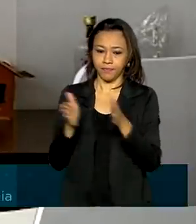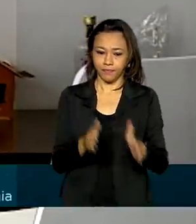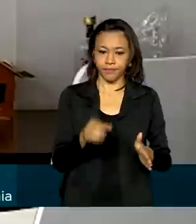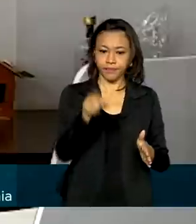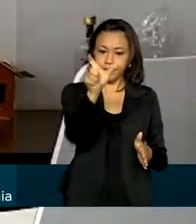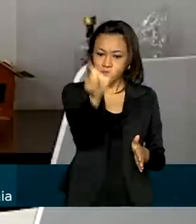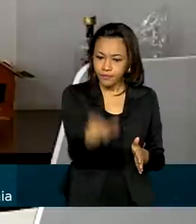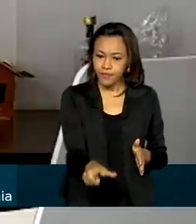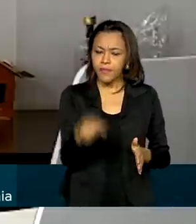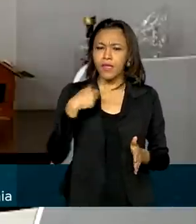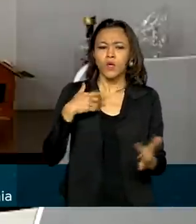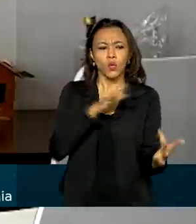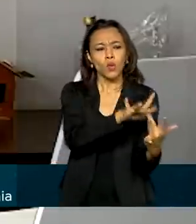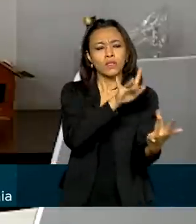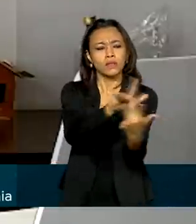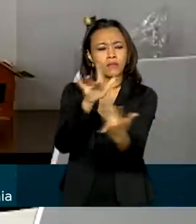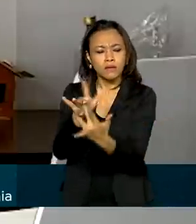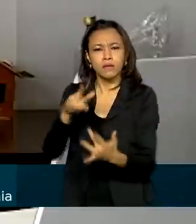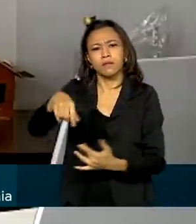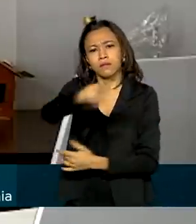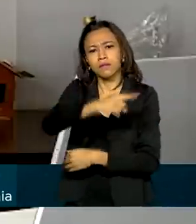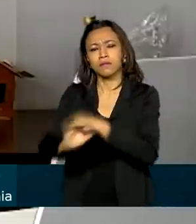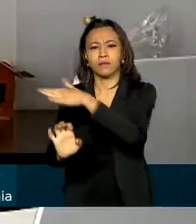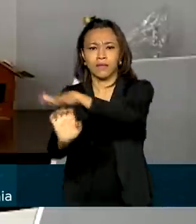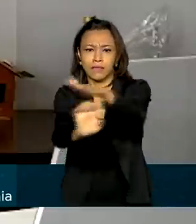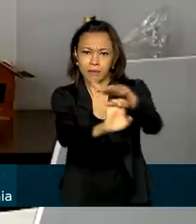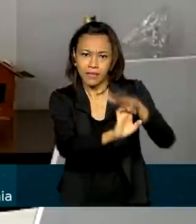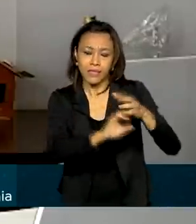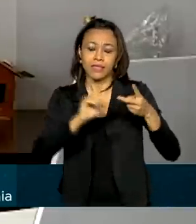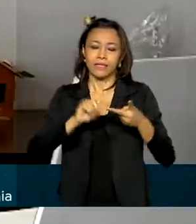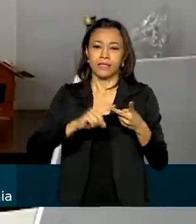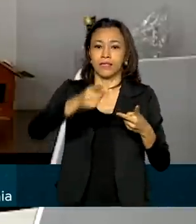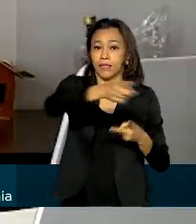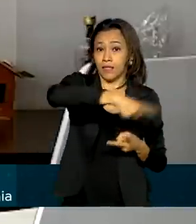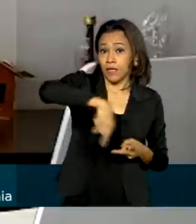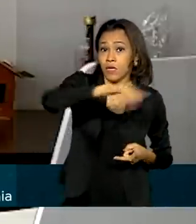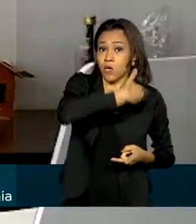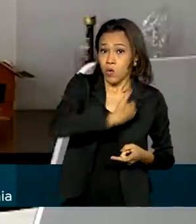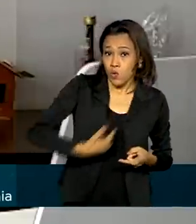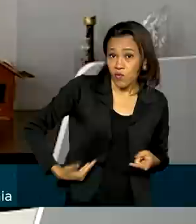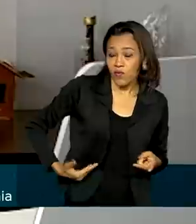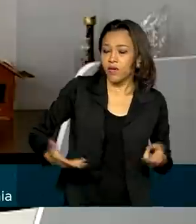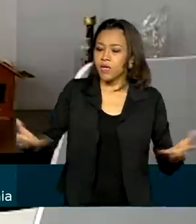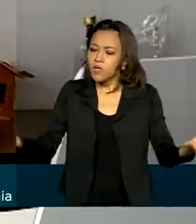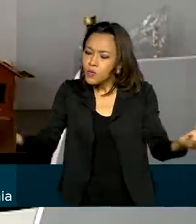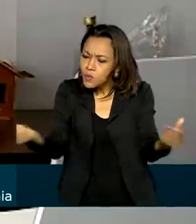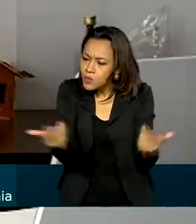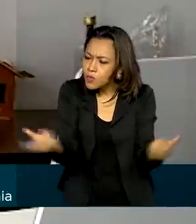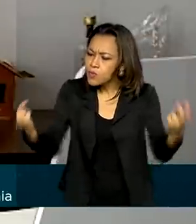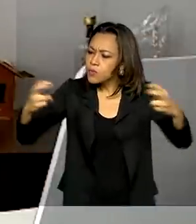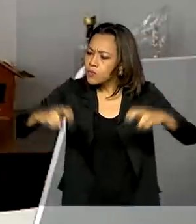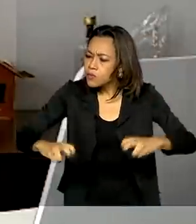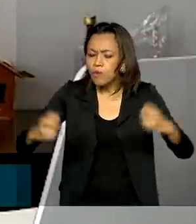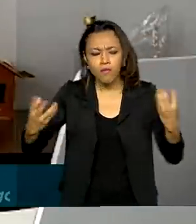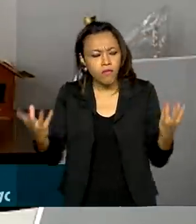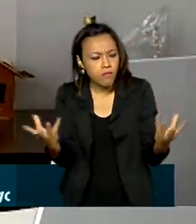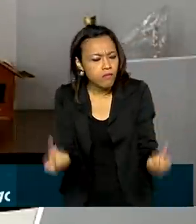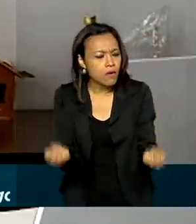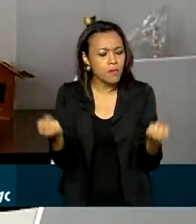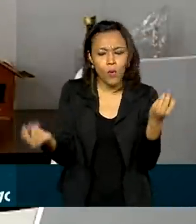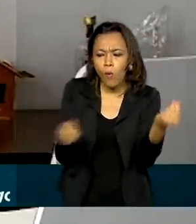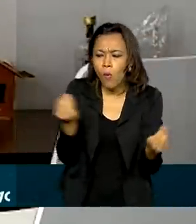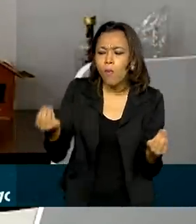dos empresários, empreendedores e dos agentes públicos para trazer resultados que permitam o